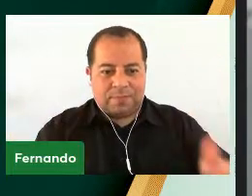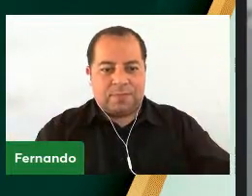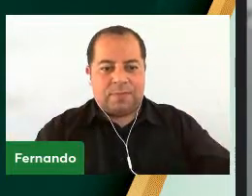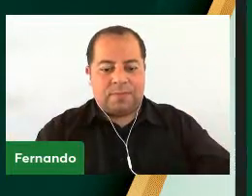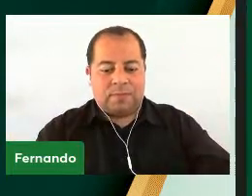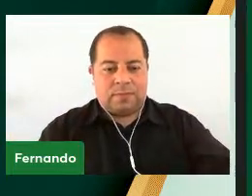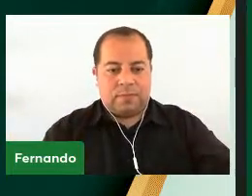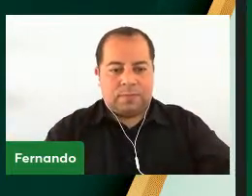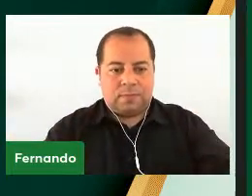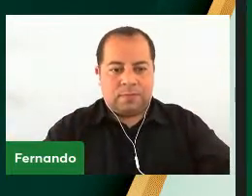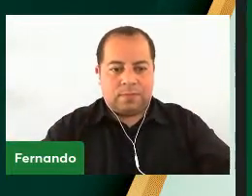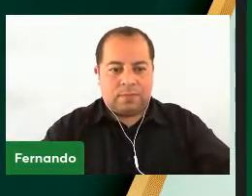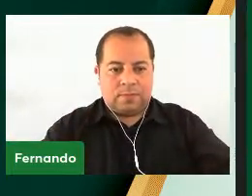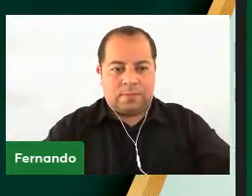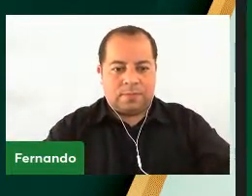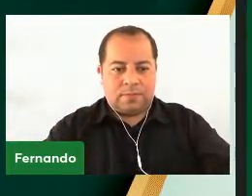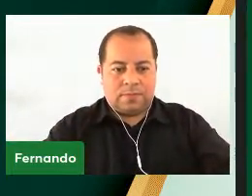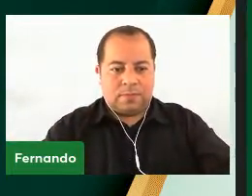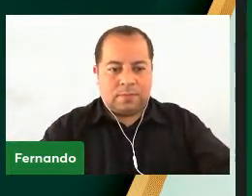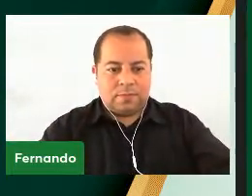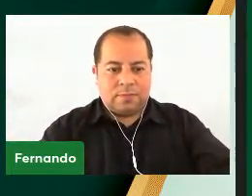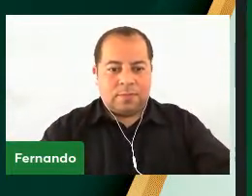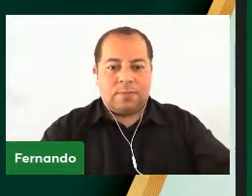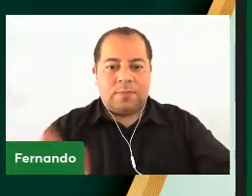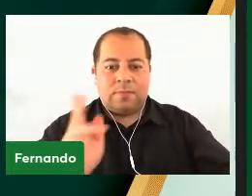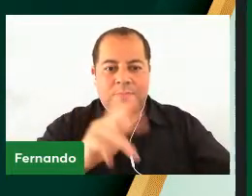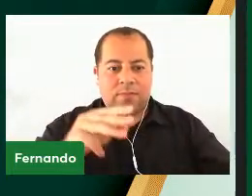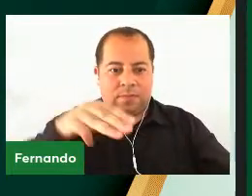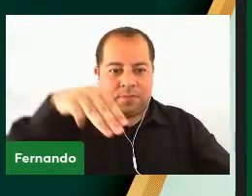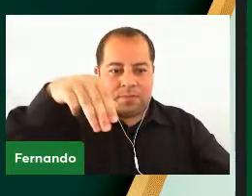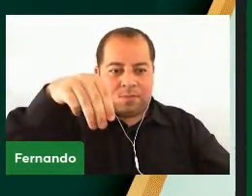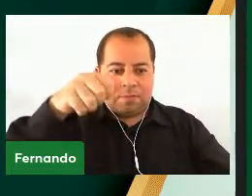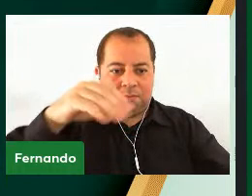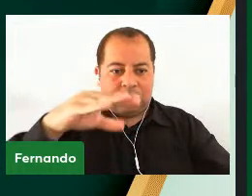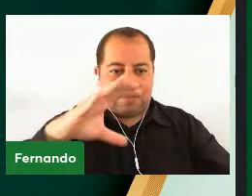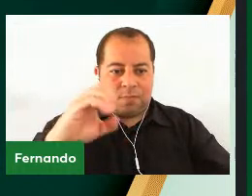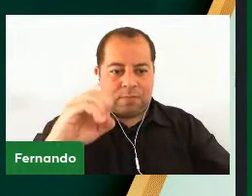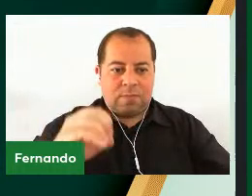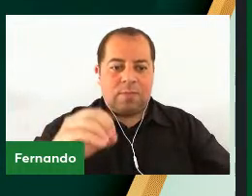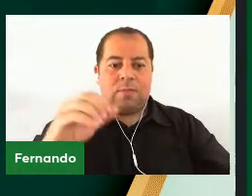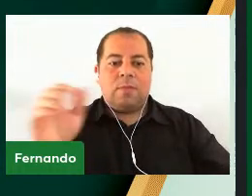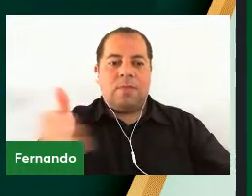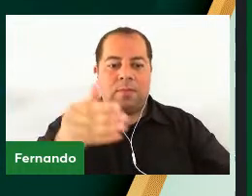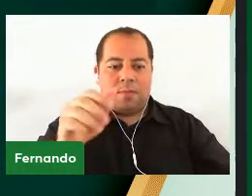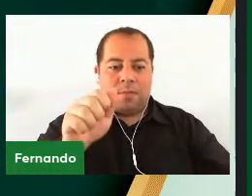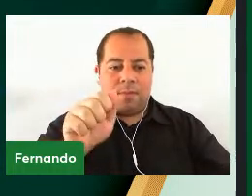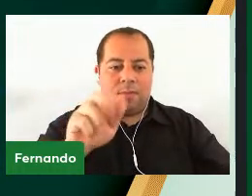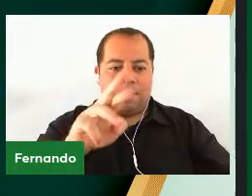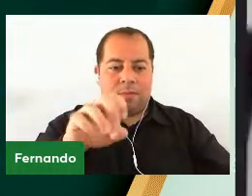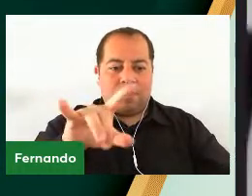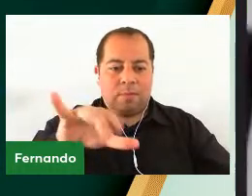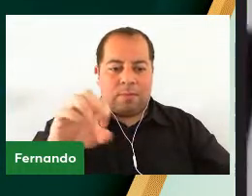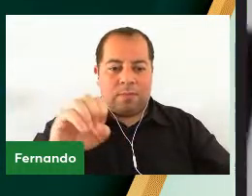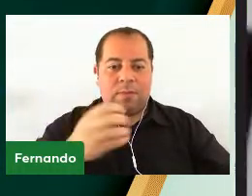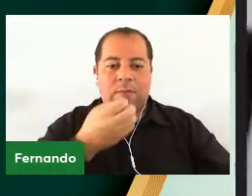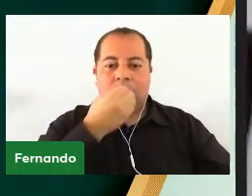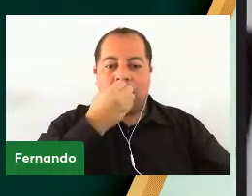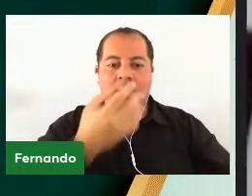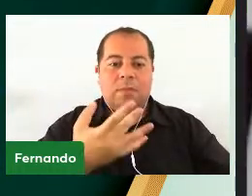Patrono, professor Marco Aurélio Alves de Souza. Boa tarde a todos